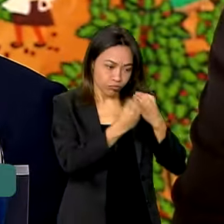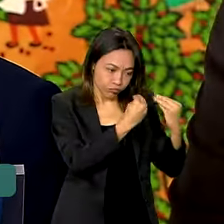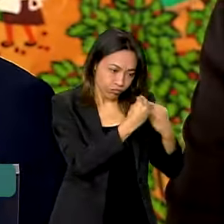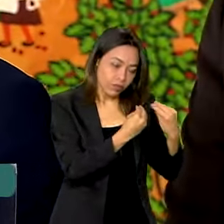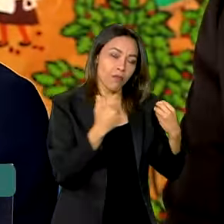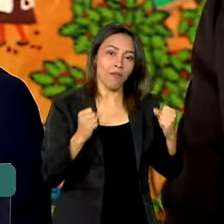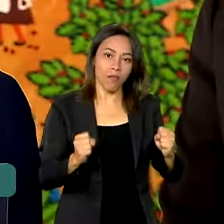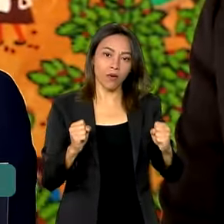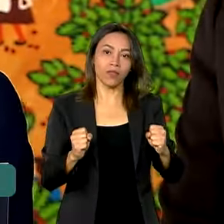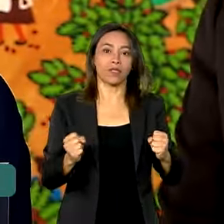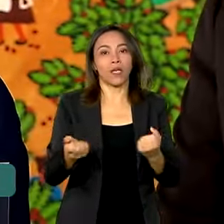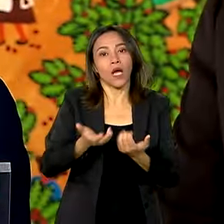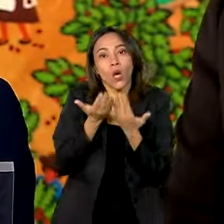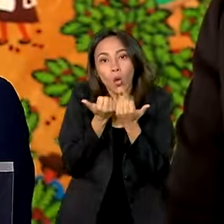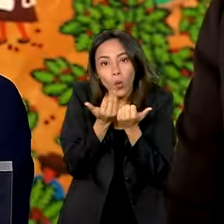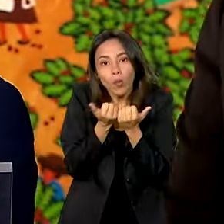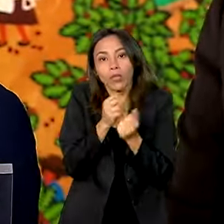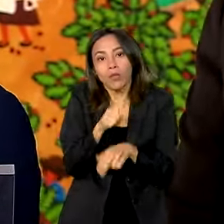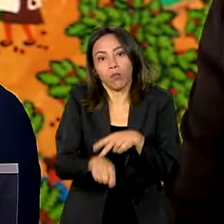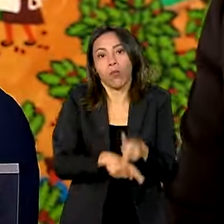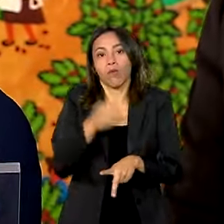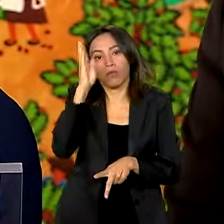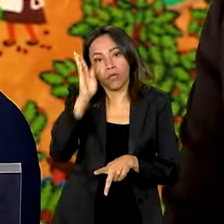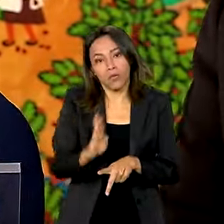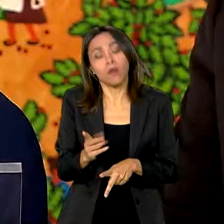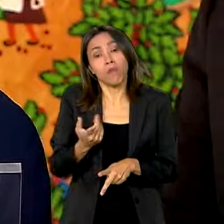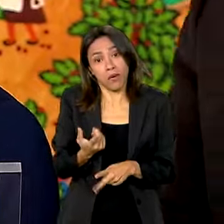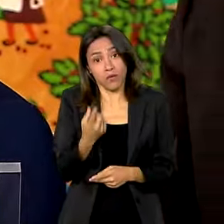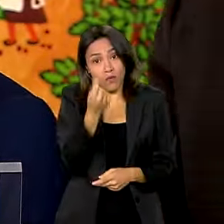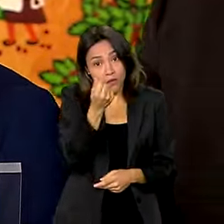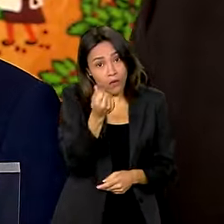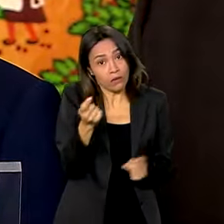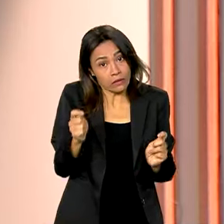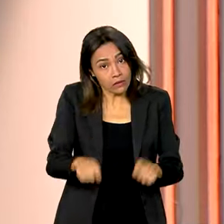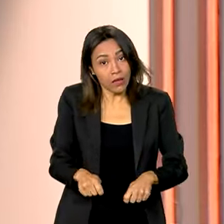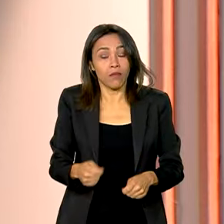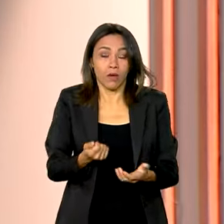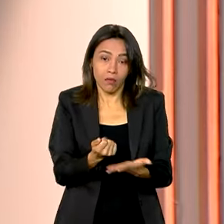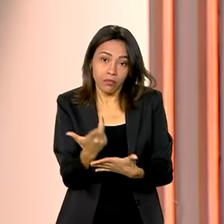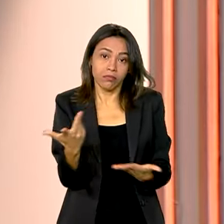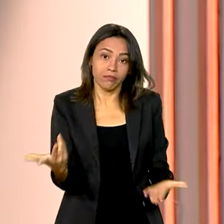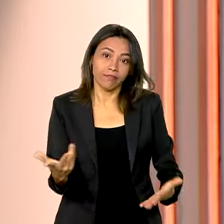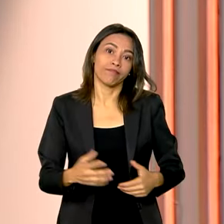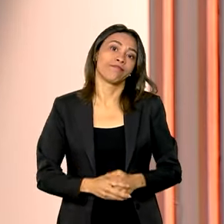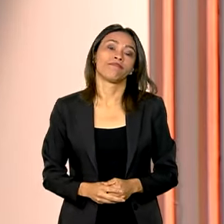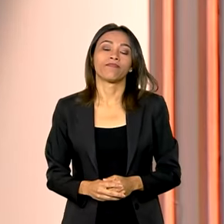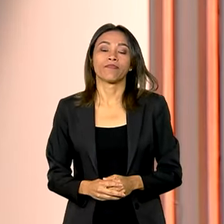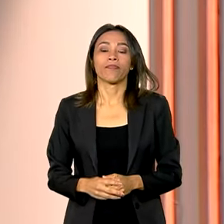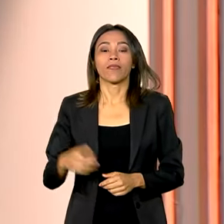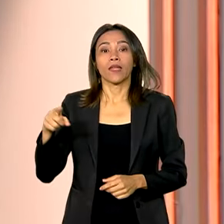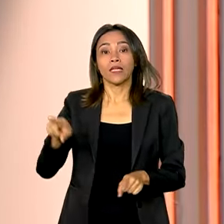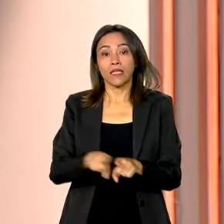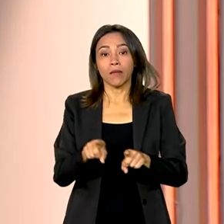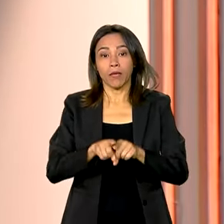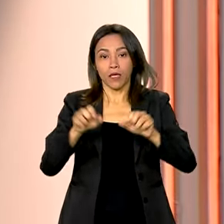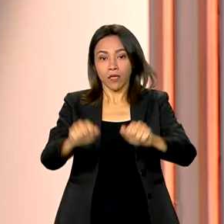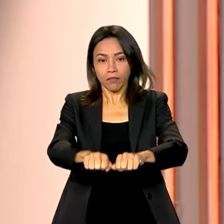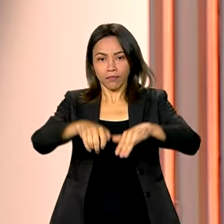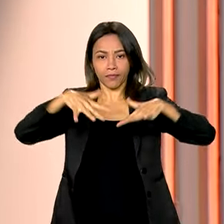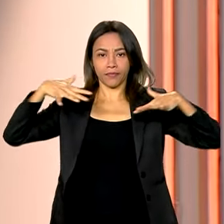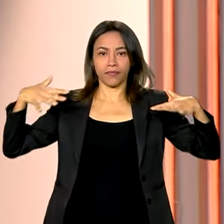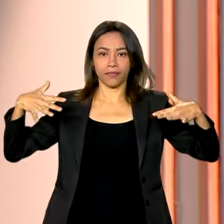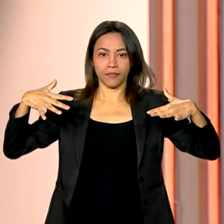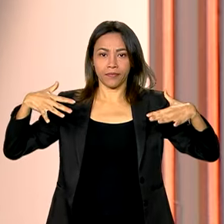num preço justo, que caiba no salário do povo brasileiro. Em audiência pública na Câmara dos